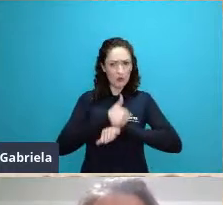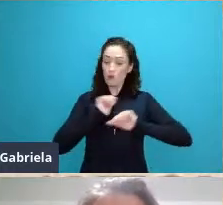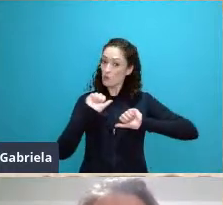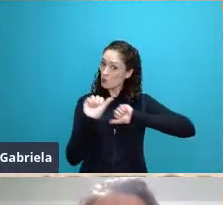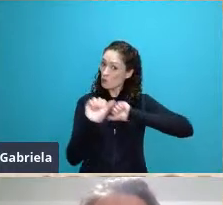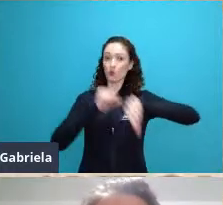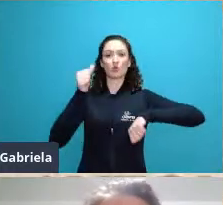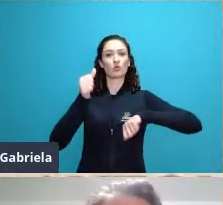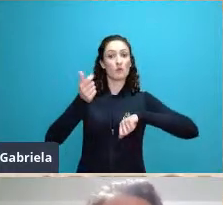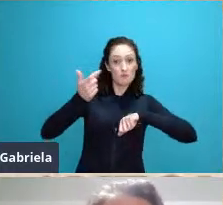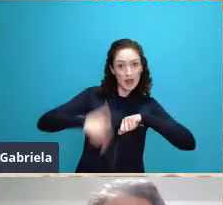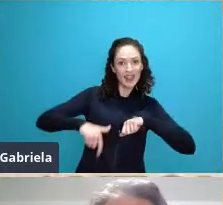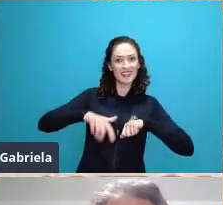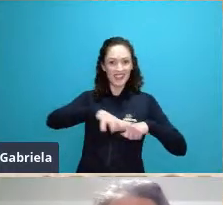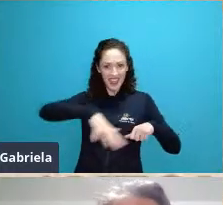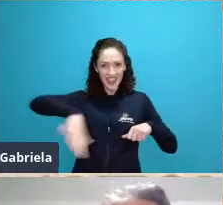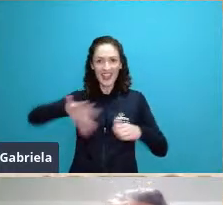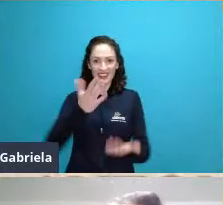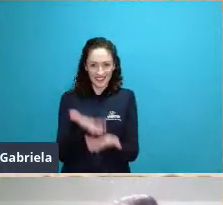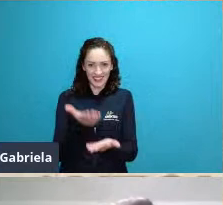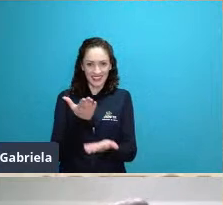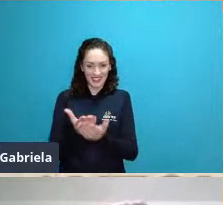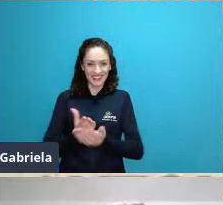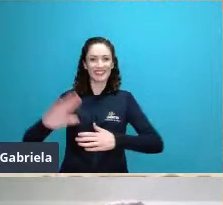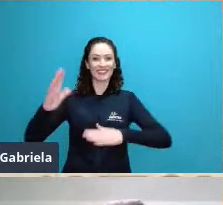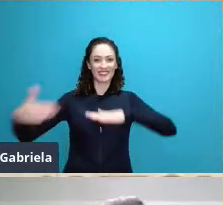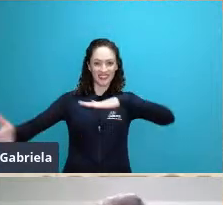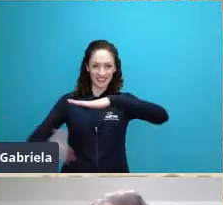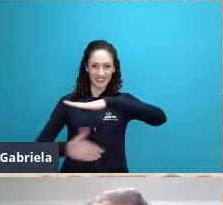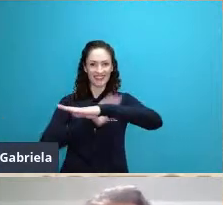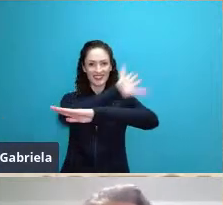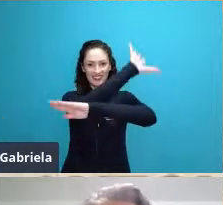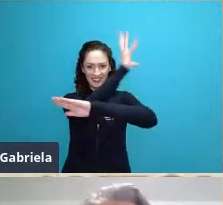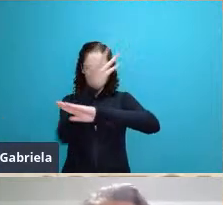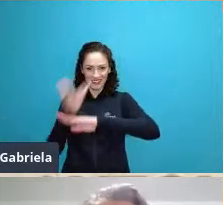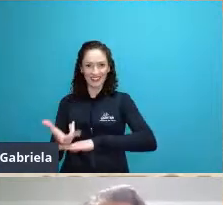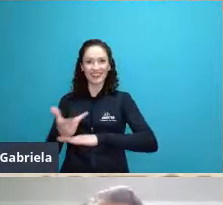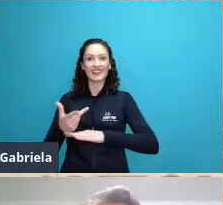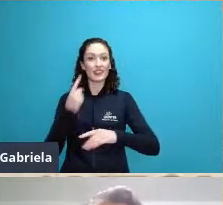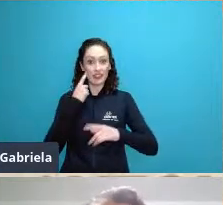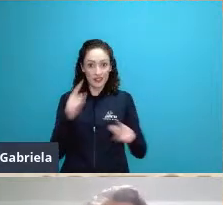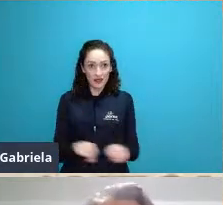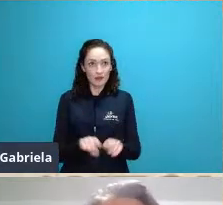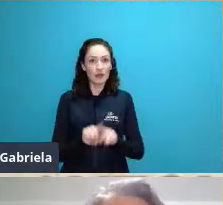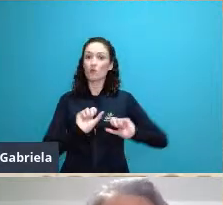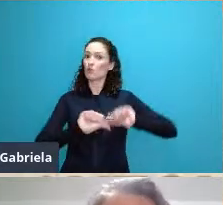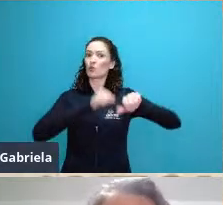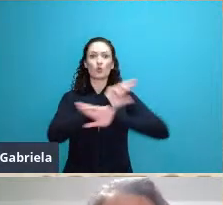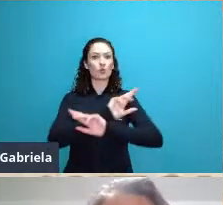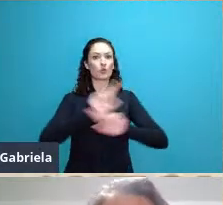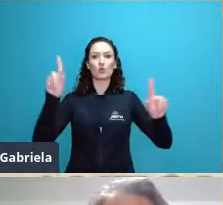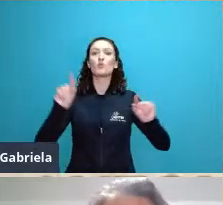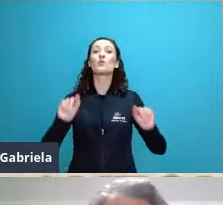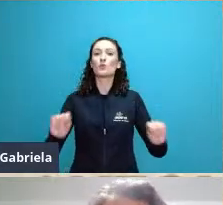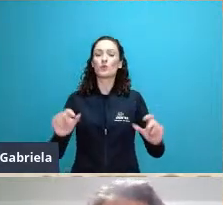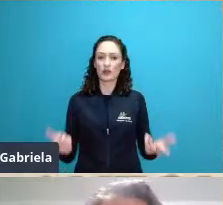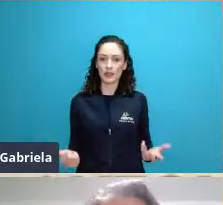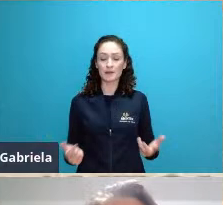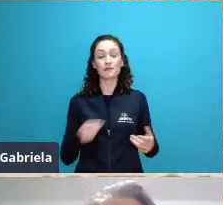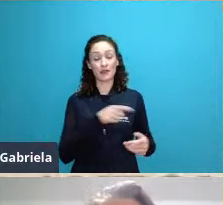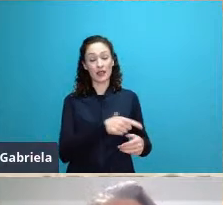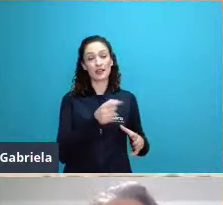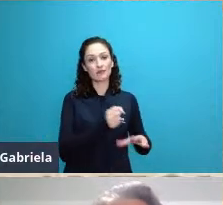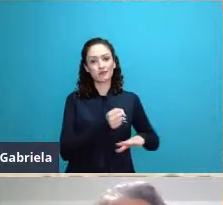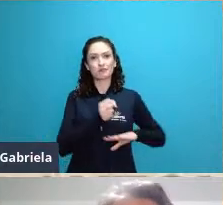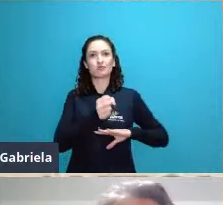ecologia como um todo, né? Em 1940 ele entrou como professor no departamento de zoologia da Universidade da Georgia